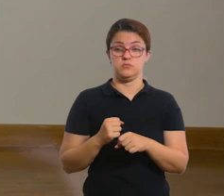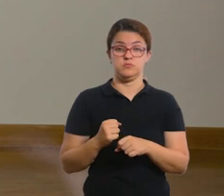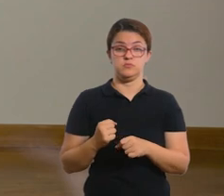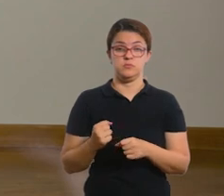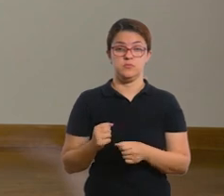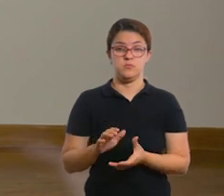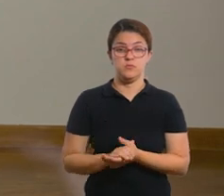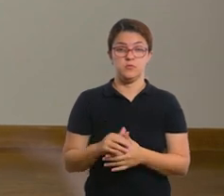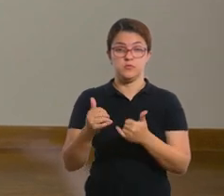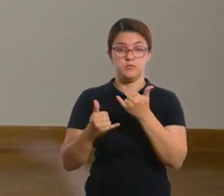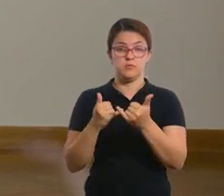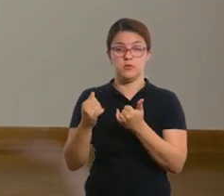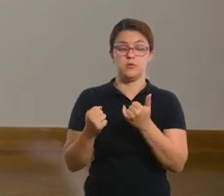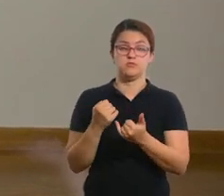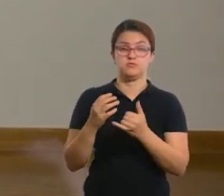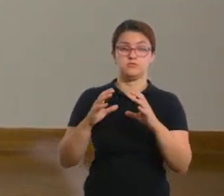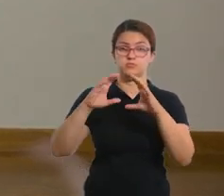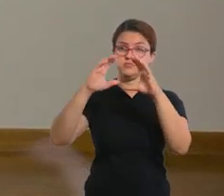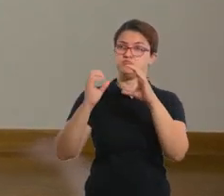ok?